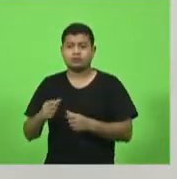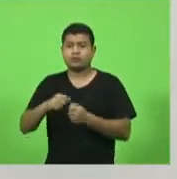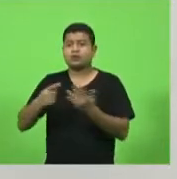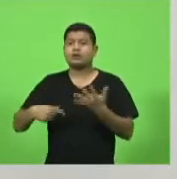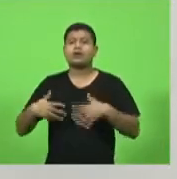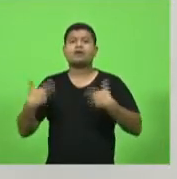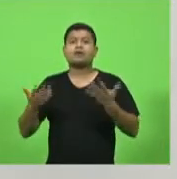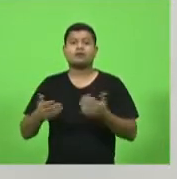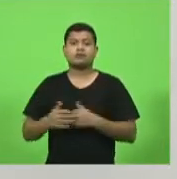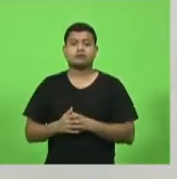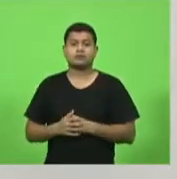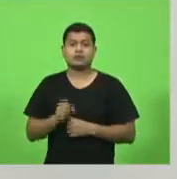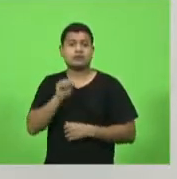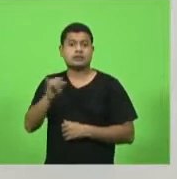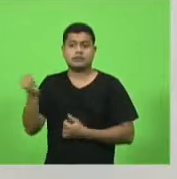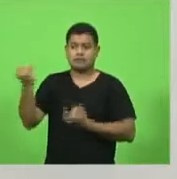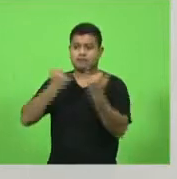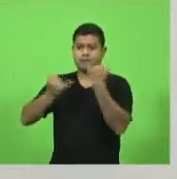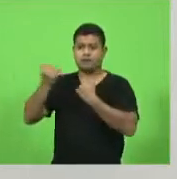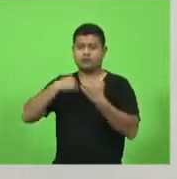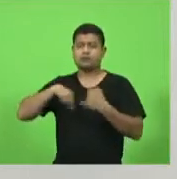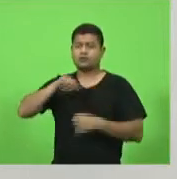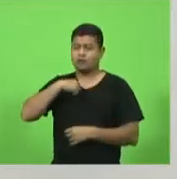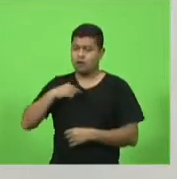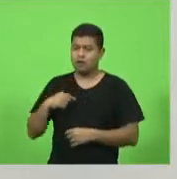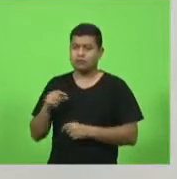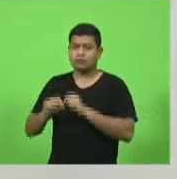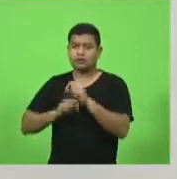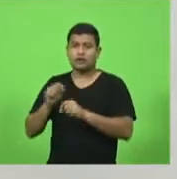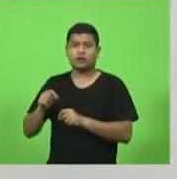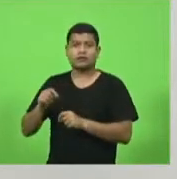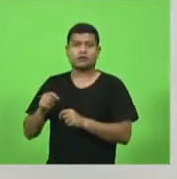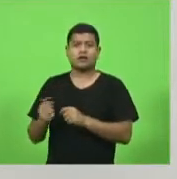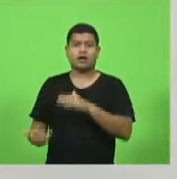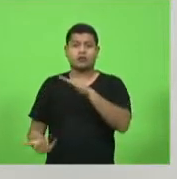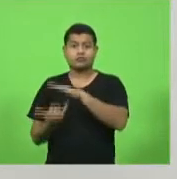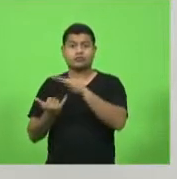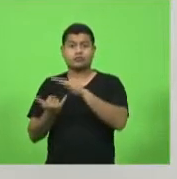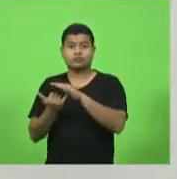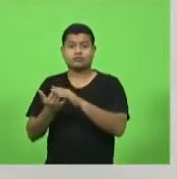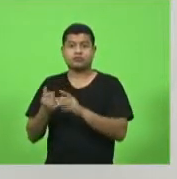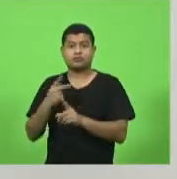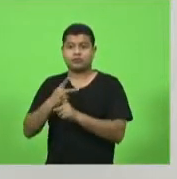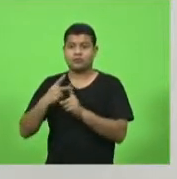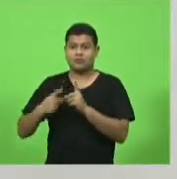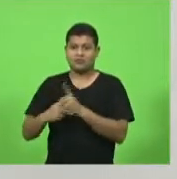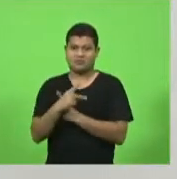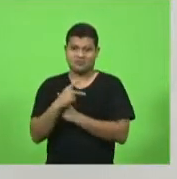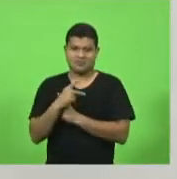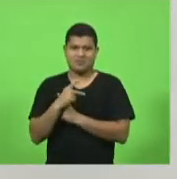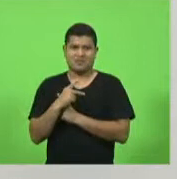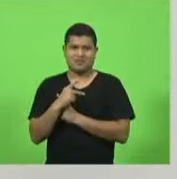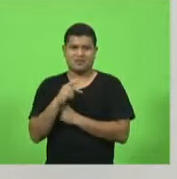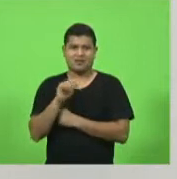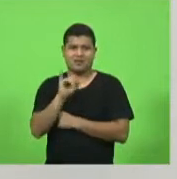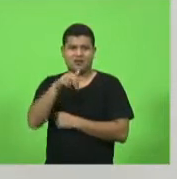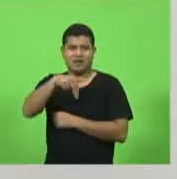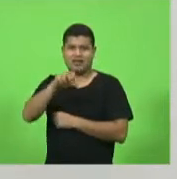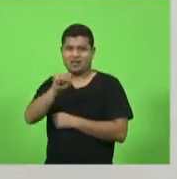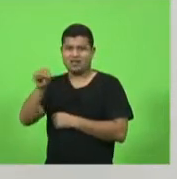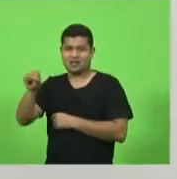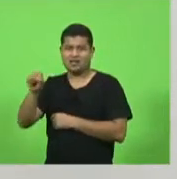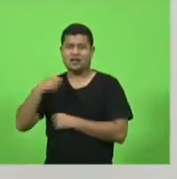Se me falasse, olha, nós consultamos o Instituto de Previdência do Estado, eu aceitaria. porque na